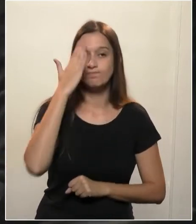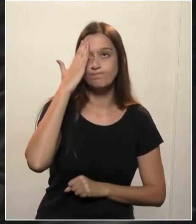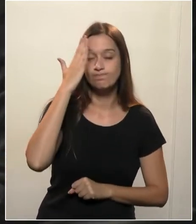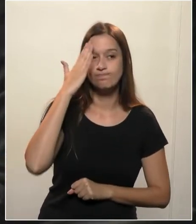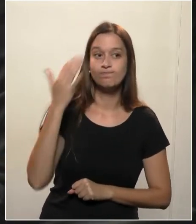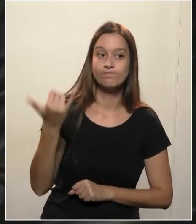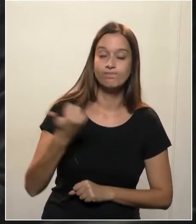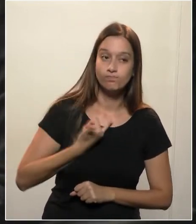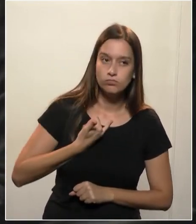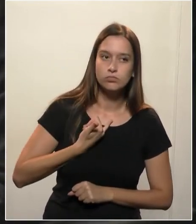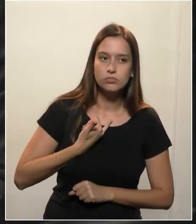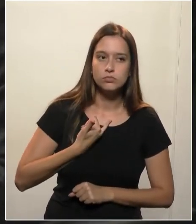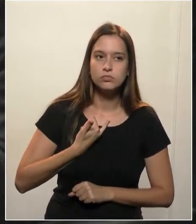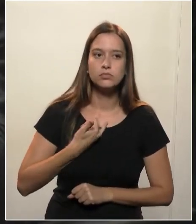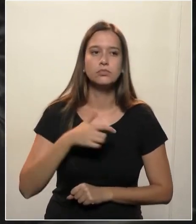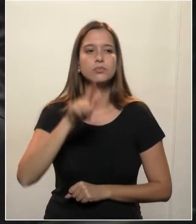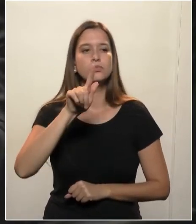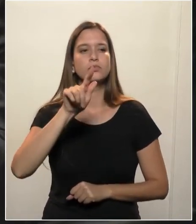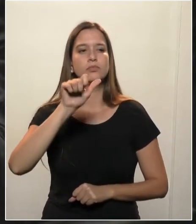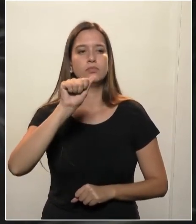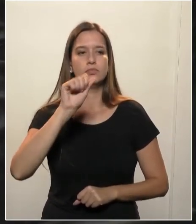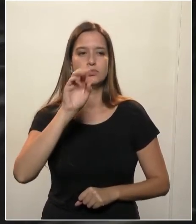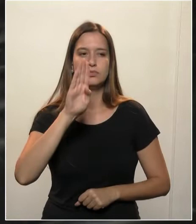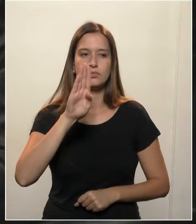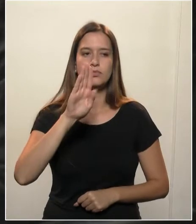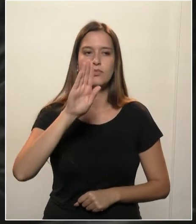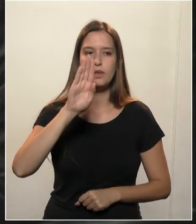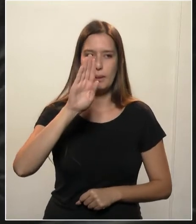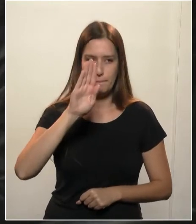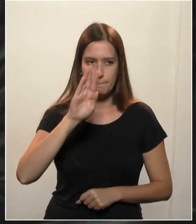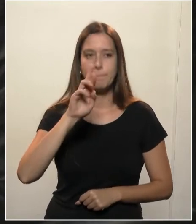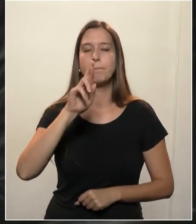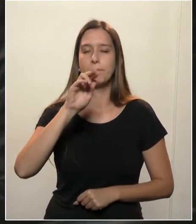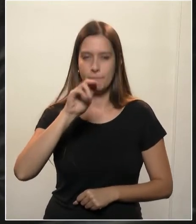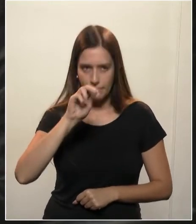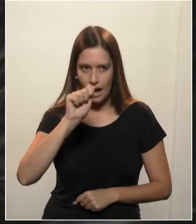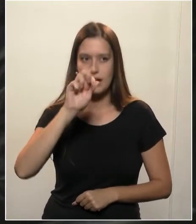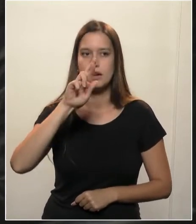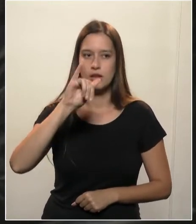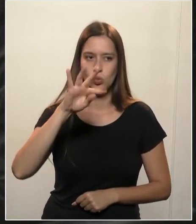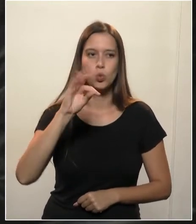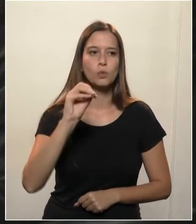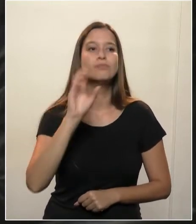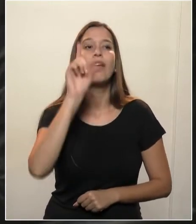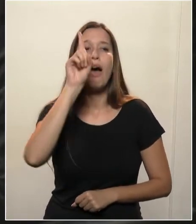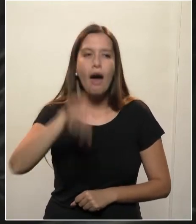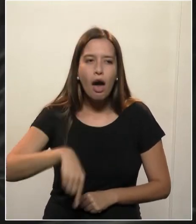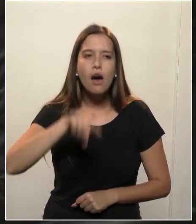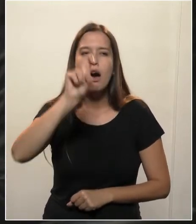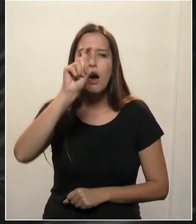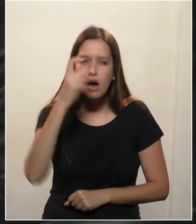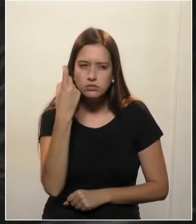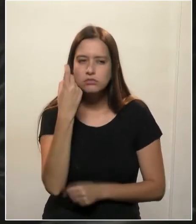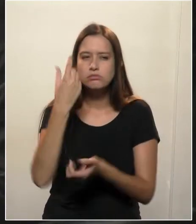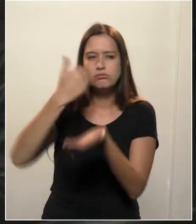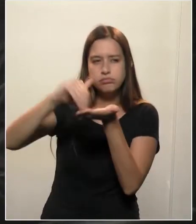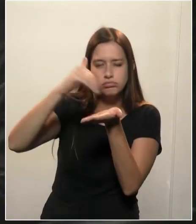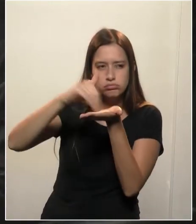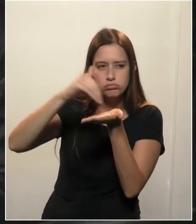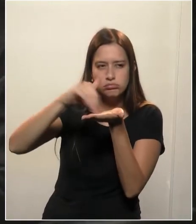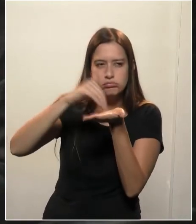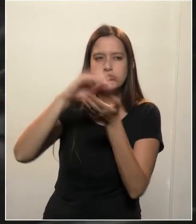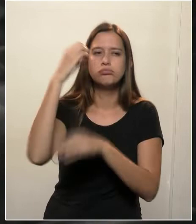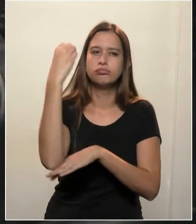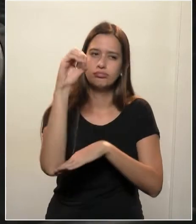-ministro, o Gabardo, que é meu amigo, foi secretário do Rio Grande do Sul, quando eu fui secretário de Saúde do Paraná, que ele está pedindo ajuda para o governo